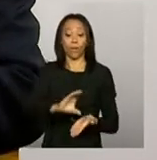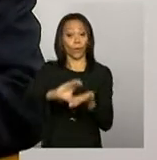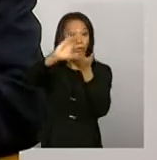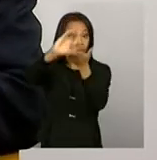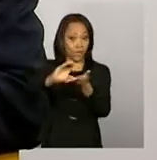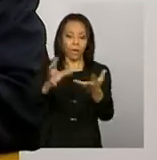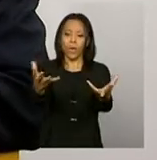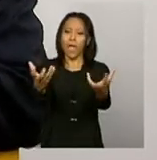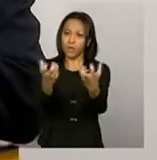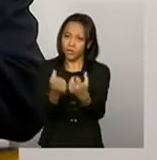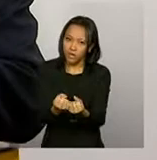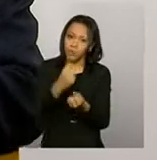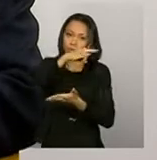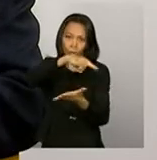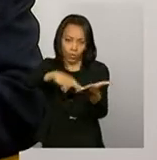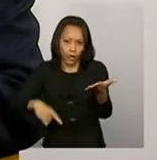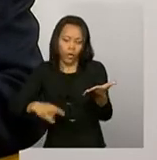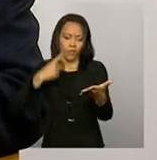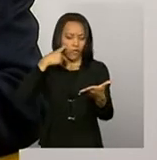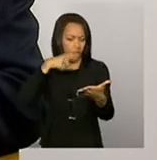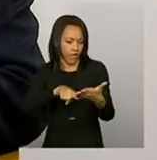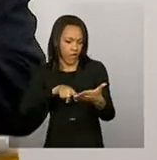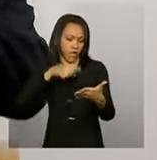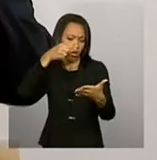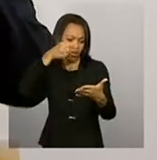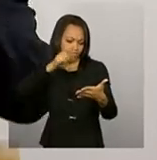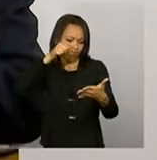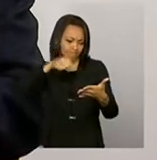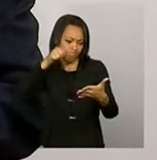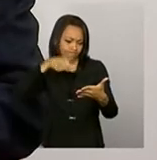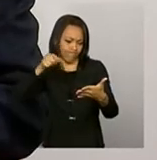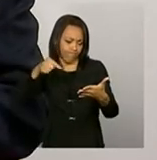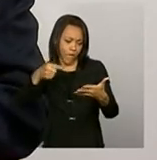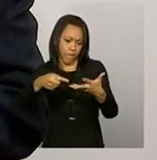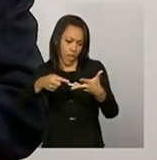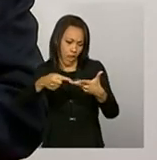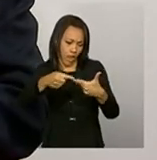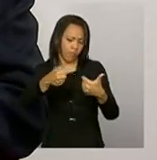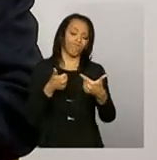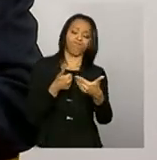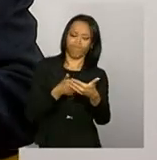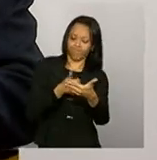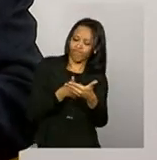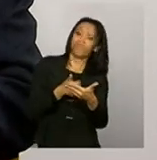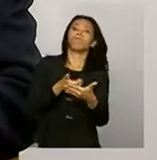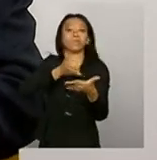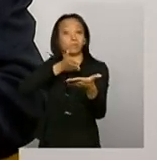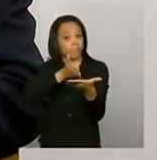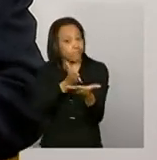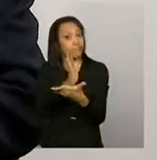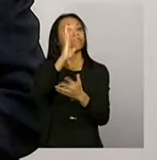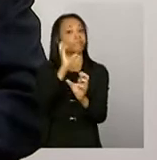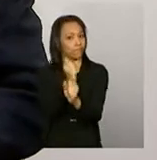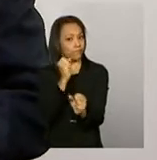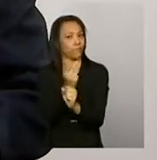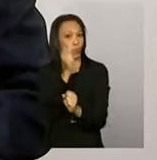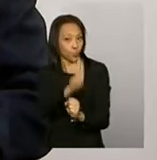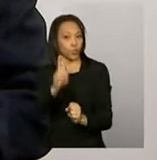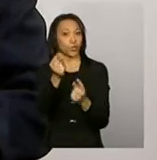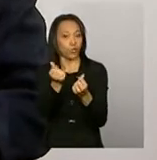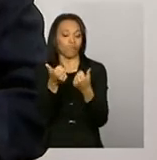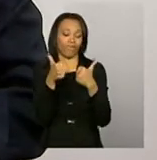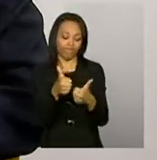documentação, analisa essa documentação, aprova essa prestação de conta e